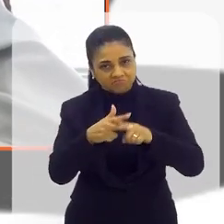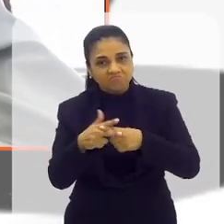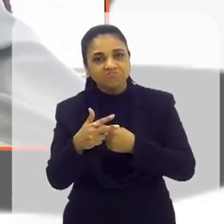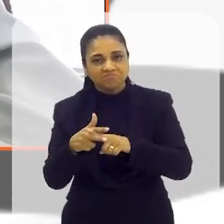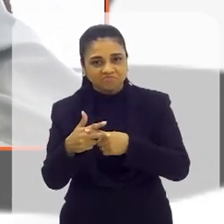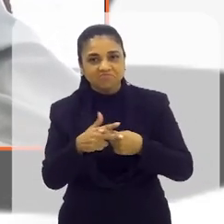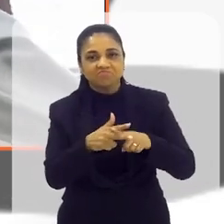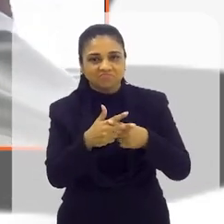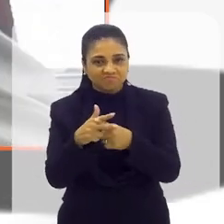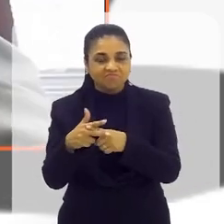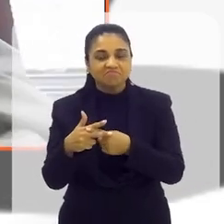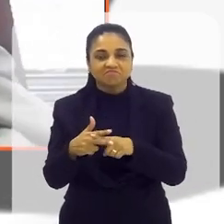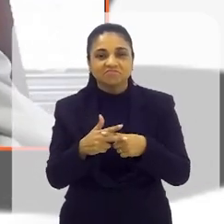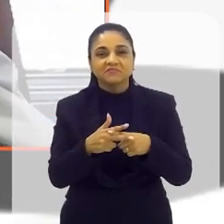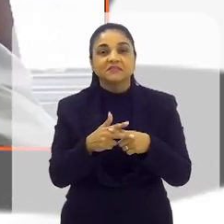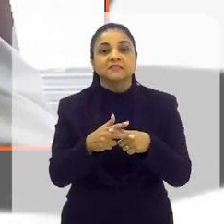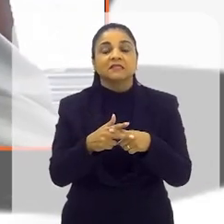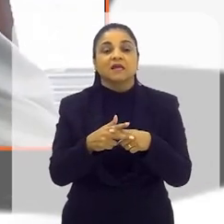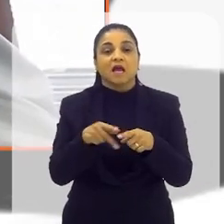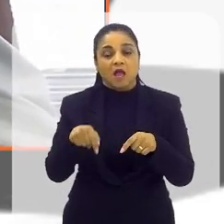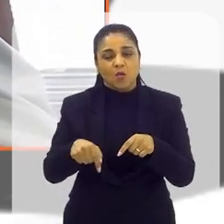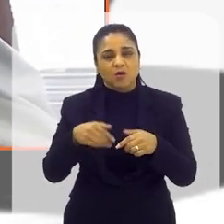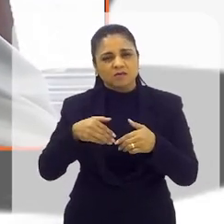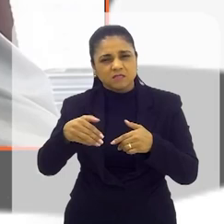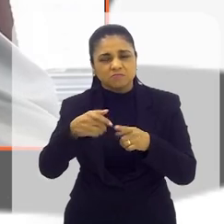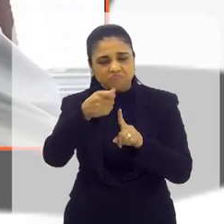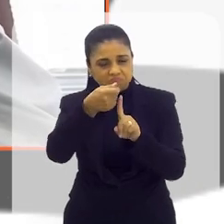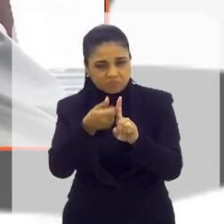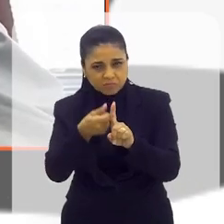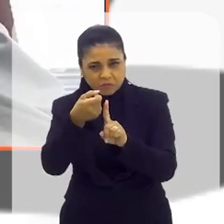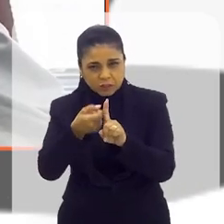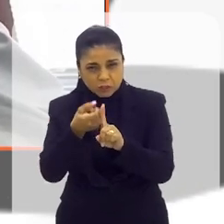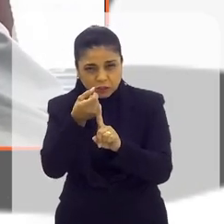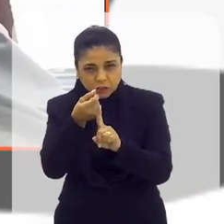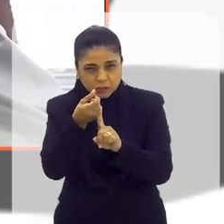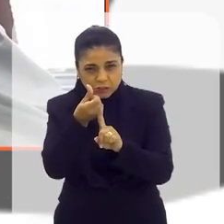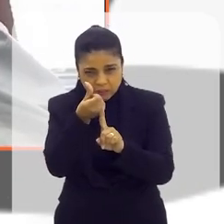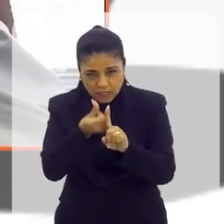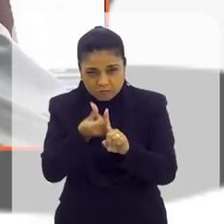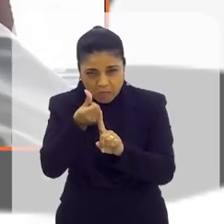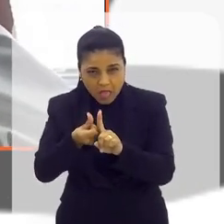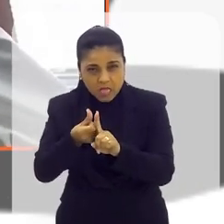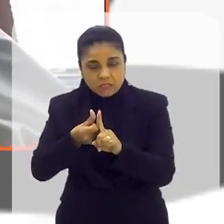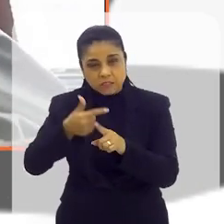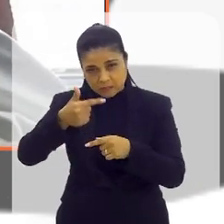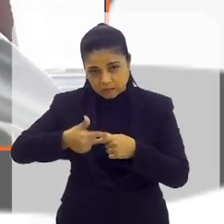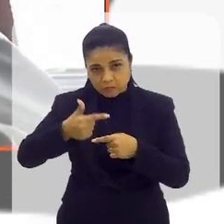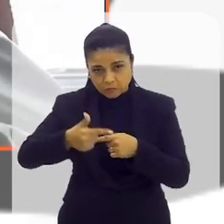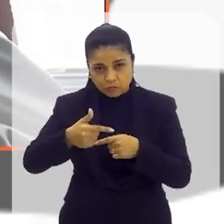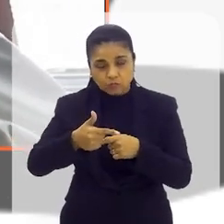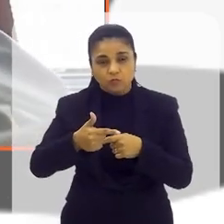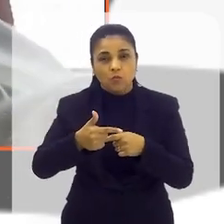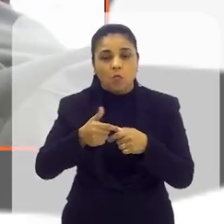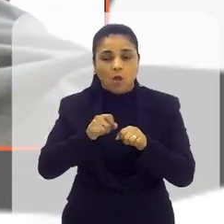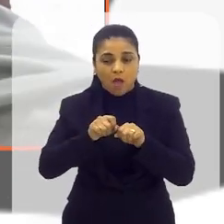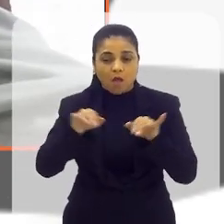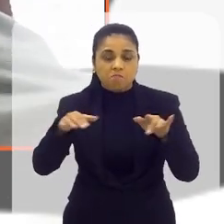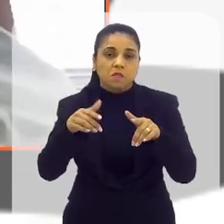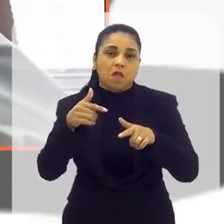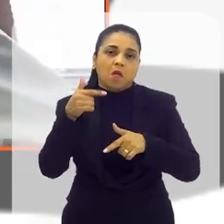materiais. E nós esperamos agora, a partir do segundo semestre, poder ampliar esse projeto